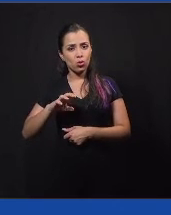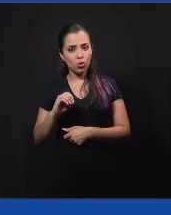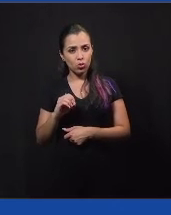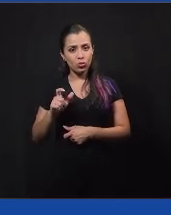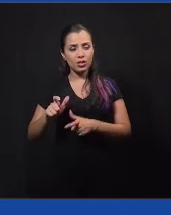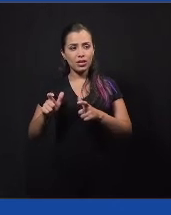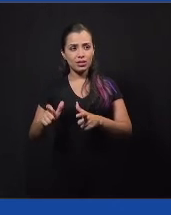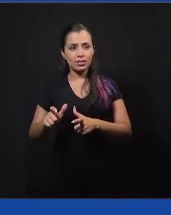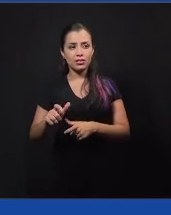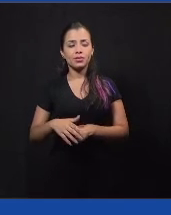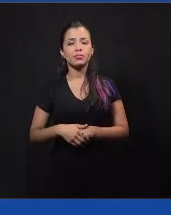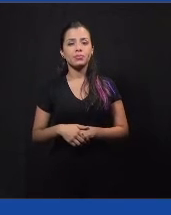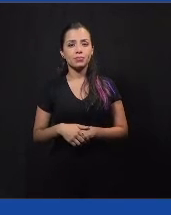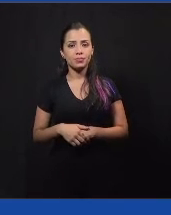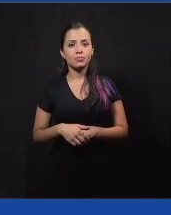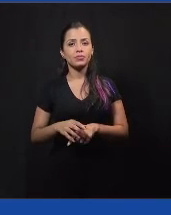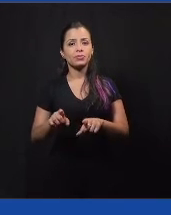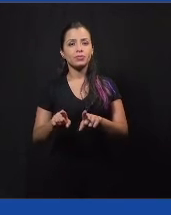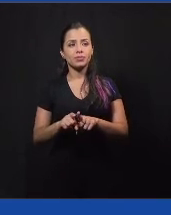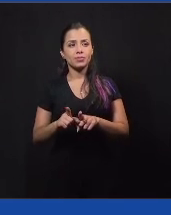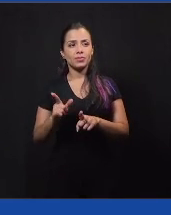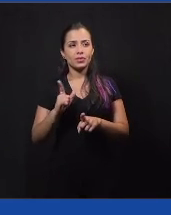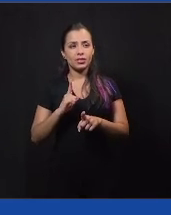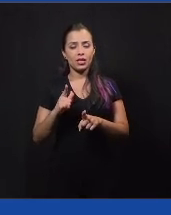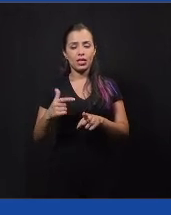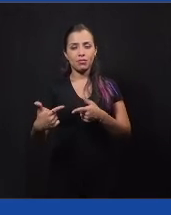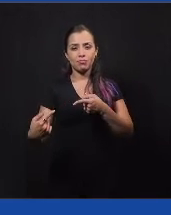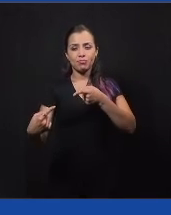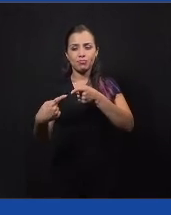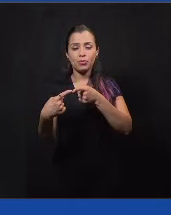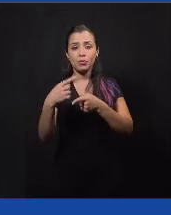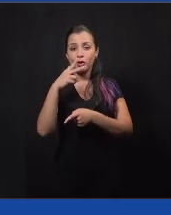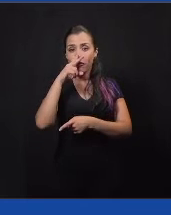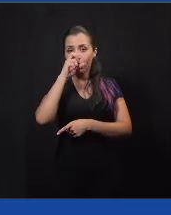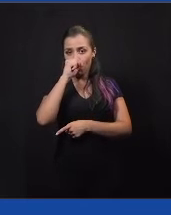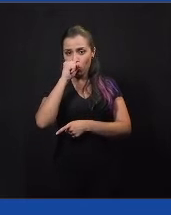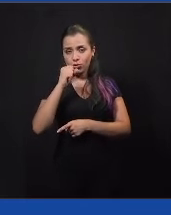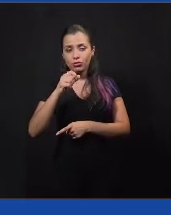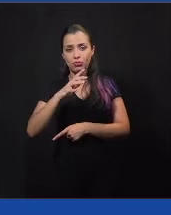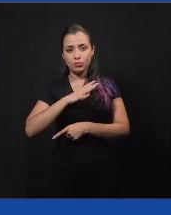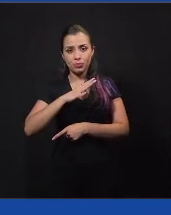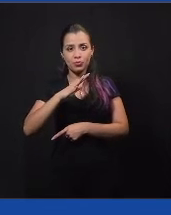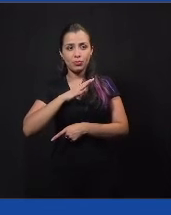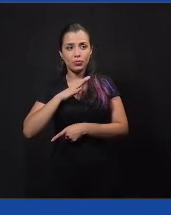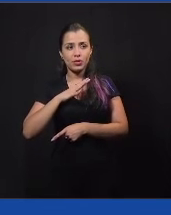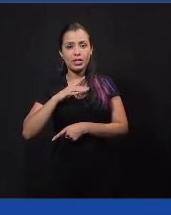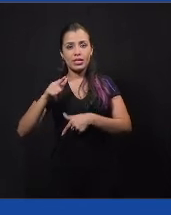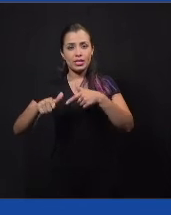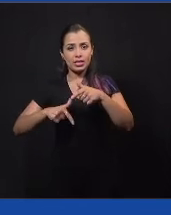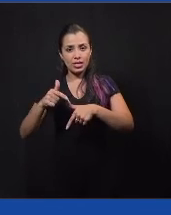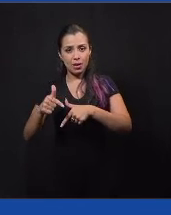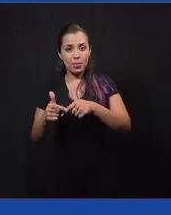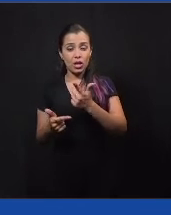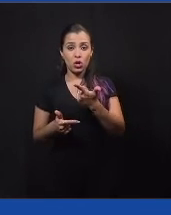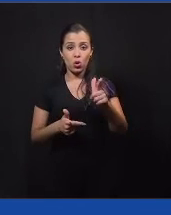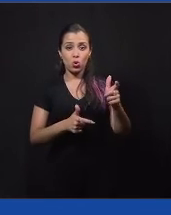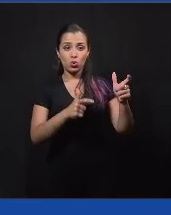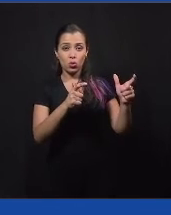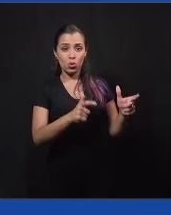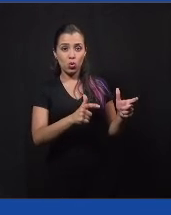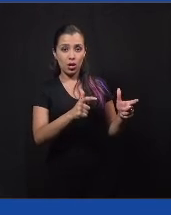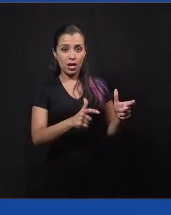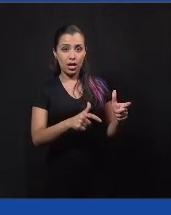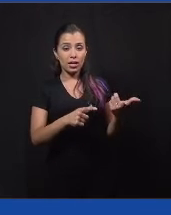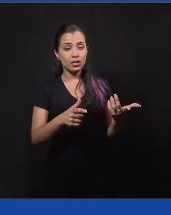entorno, como a Miraí tem um trânsito muito grande com essas cidades, né, muitas pessoas moram em Miraí, trabalham fora, e vice-versa, então a gente